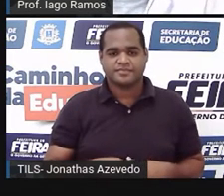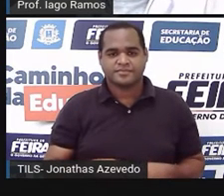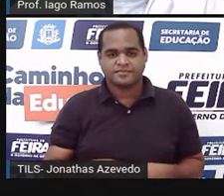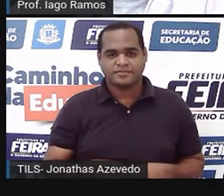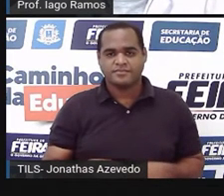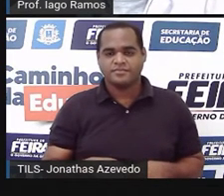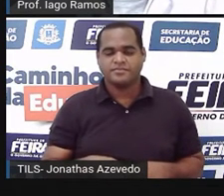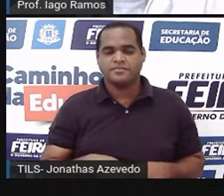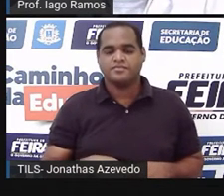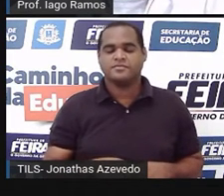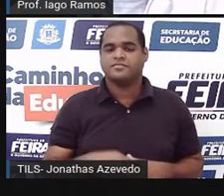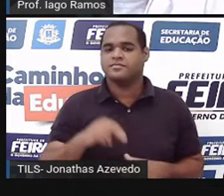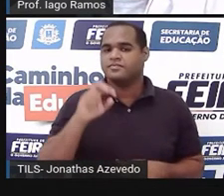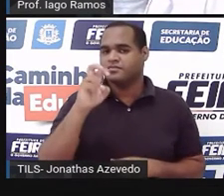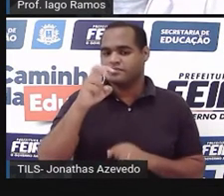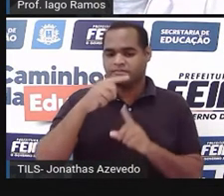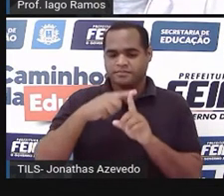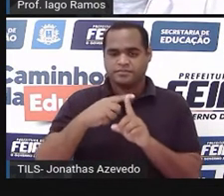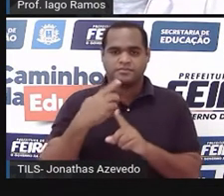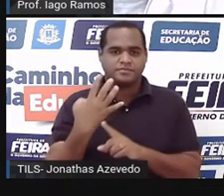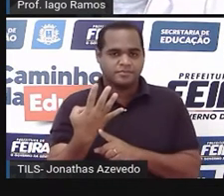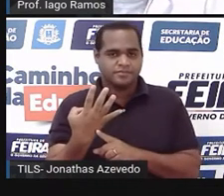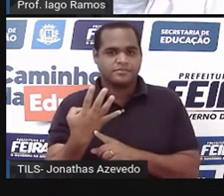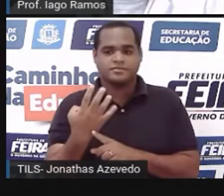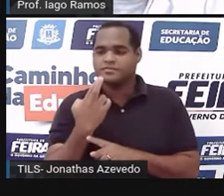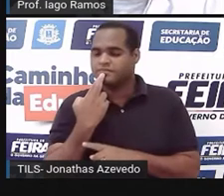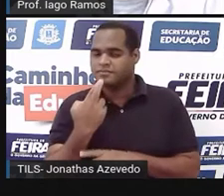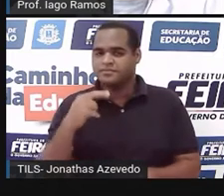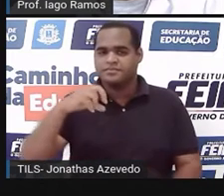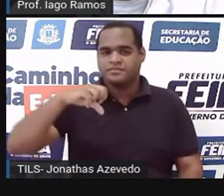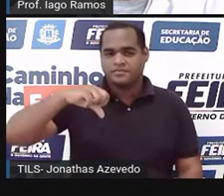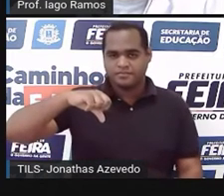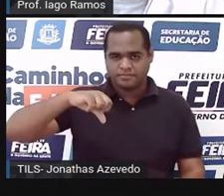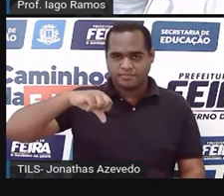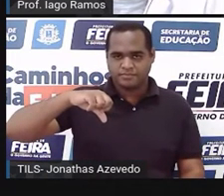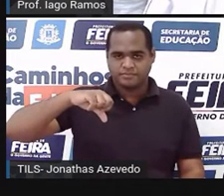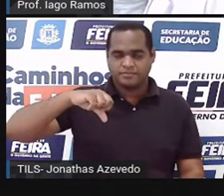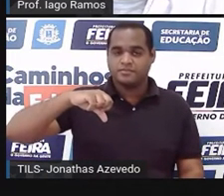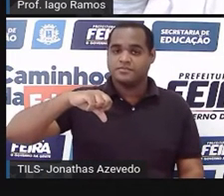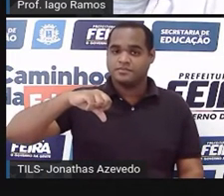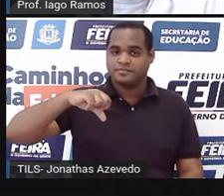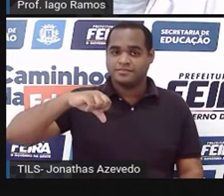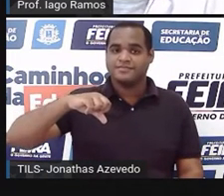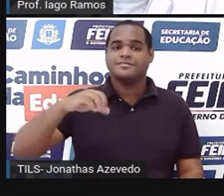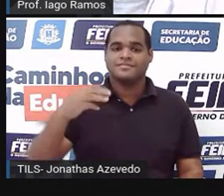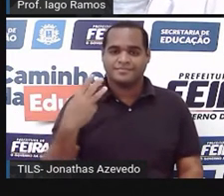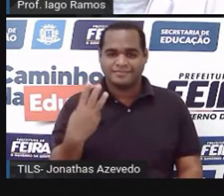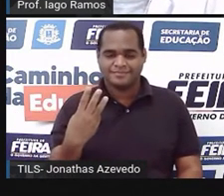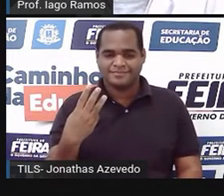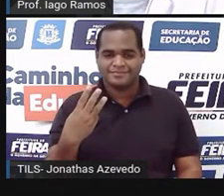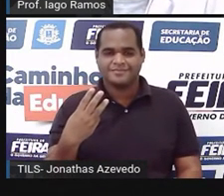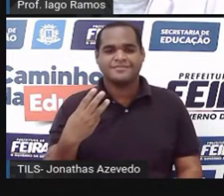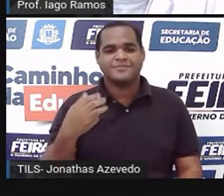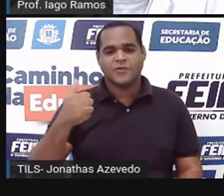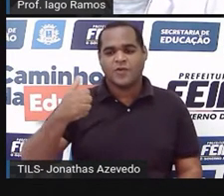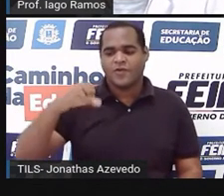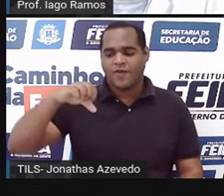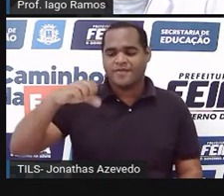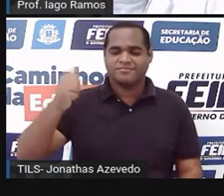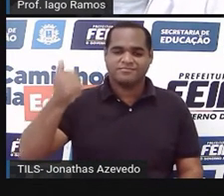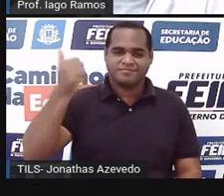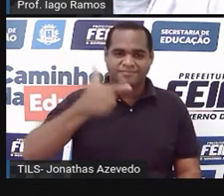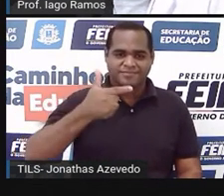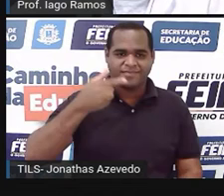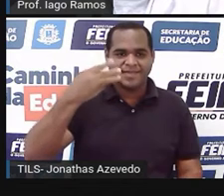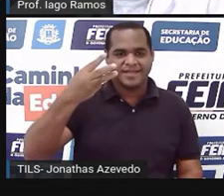Bom, 5 mais 4 dá 9. Claro, óbvio, que 3 é menor do que 9. Tá bom?